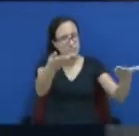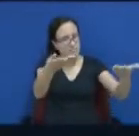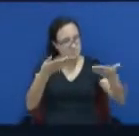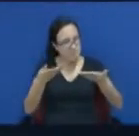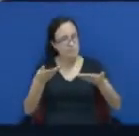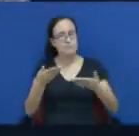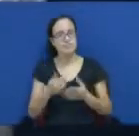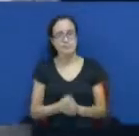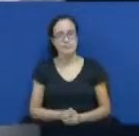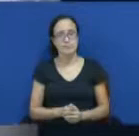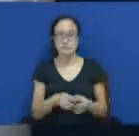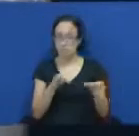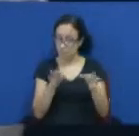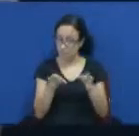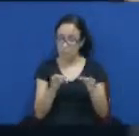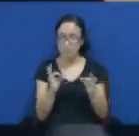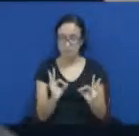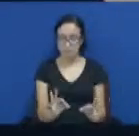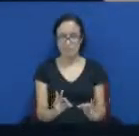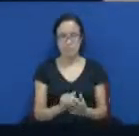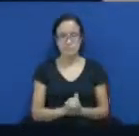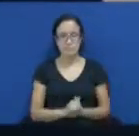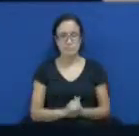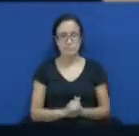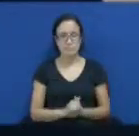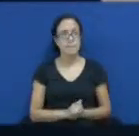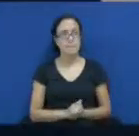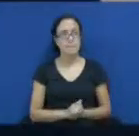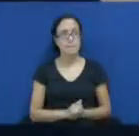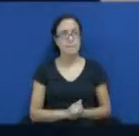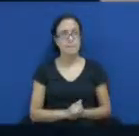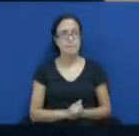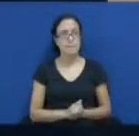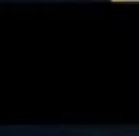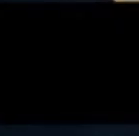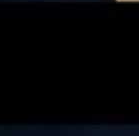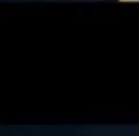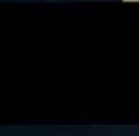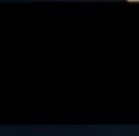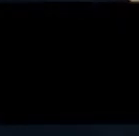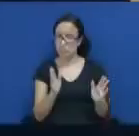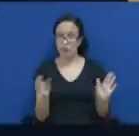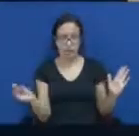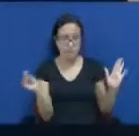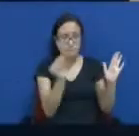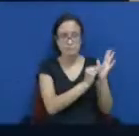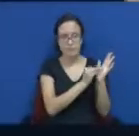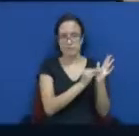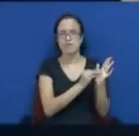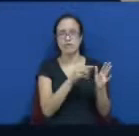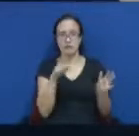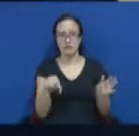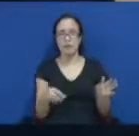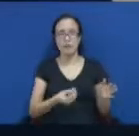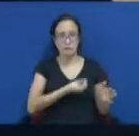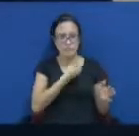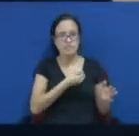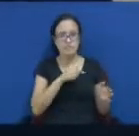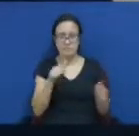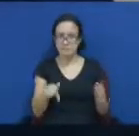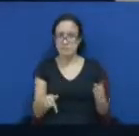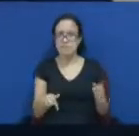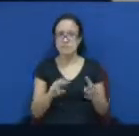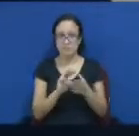A princípio, nós já havíamos agendado a nossa estada aqui há alguns dias para tratar do projeto